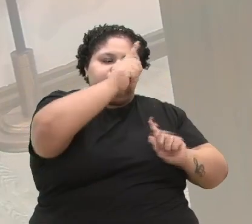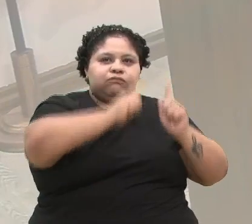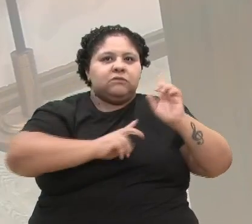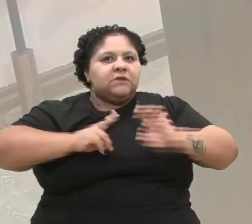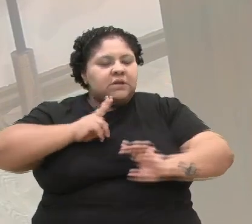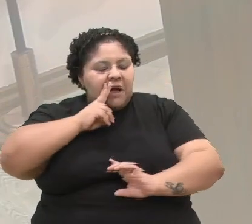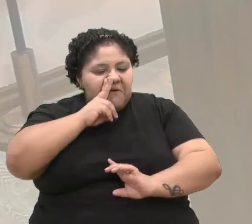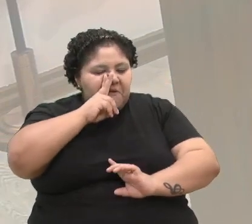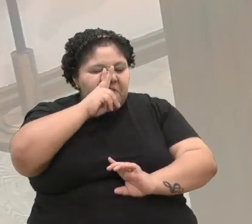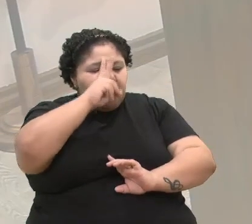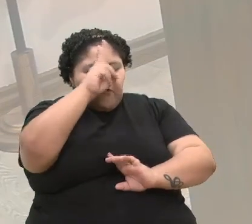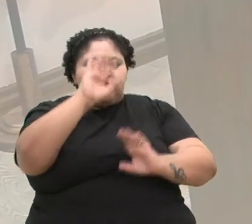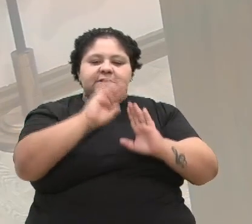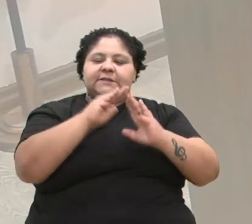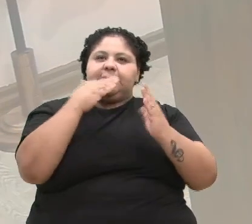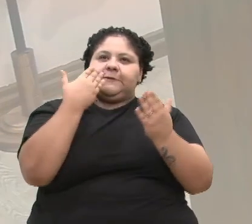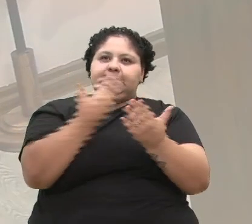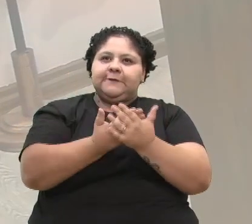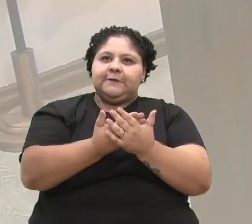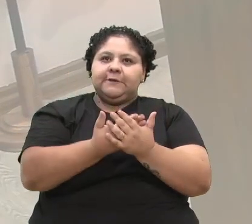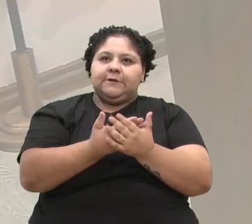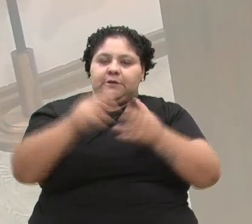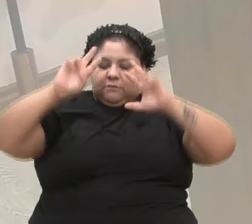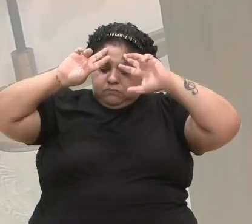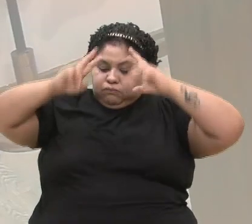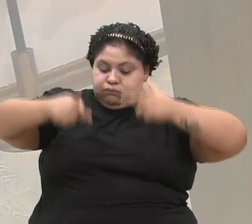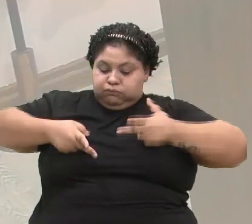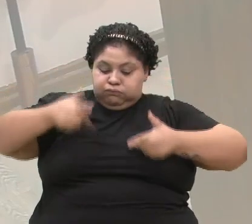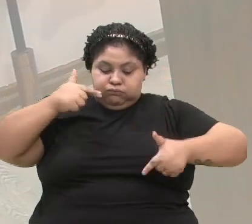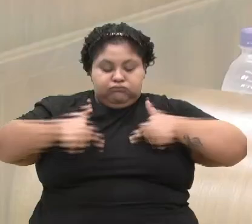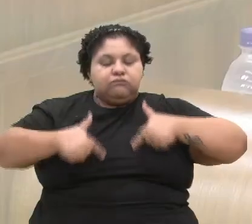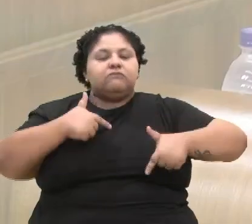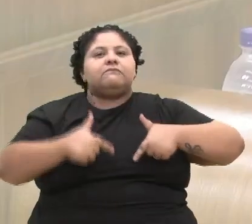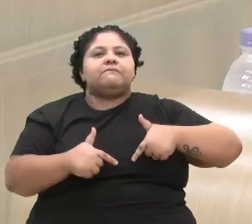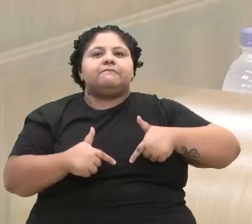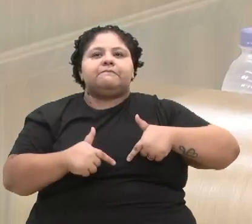das escolas, e eu reconheço o trabalho do Elvino que está aí,